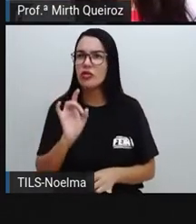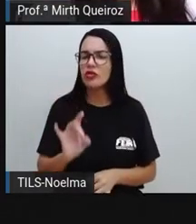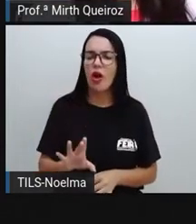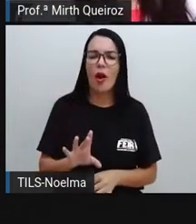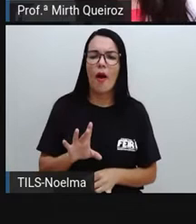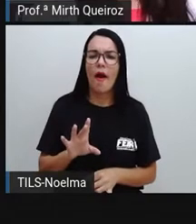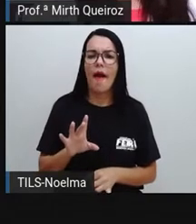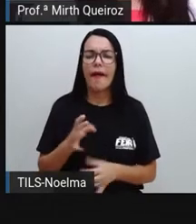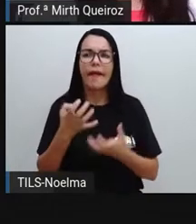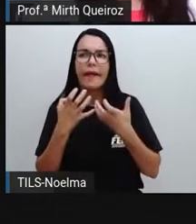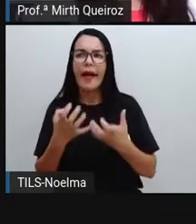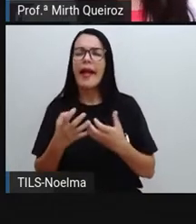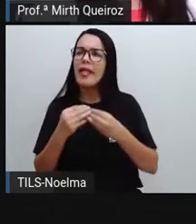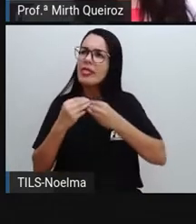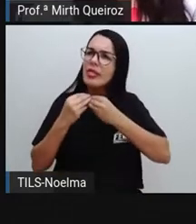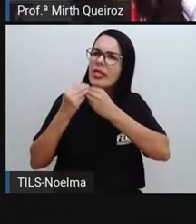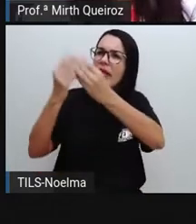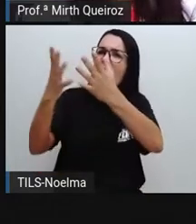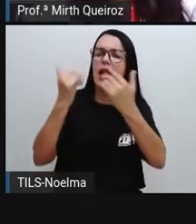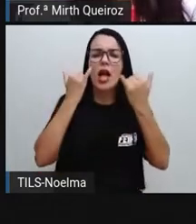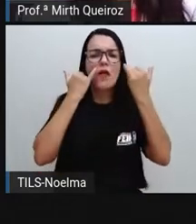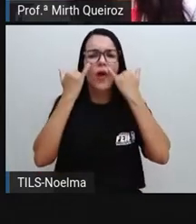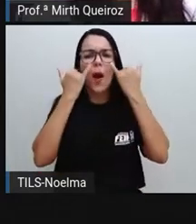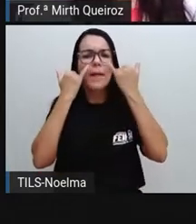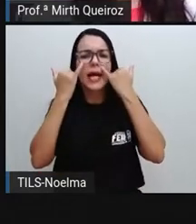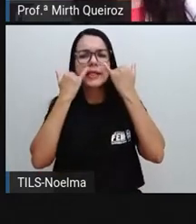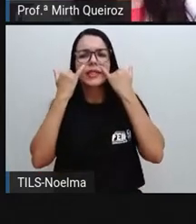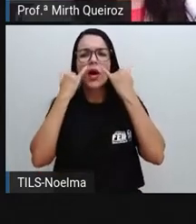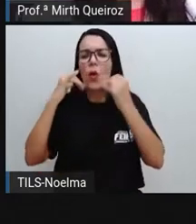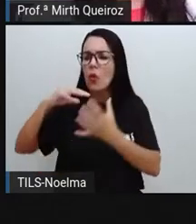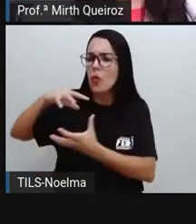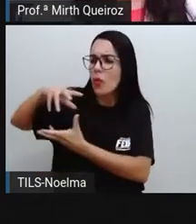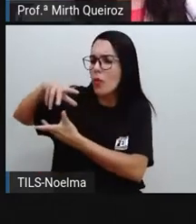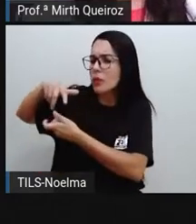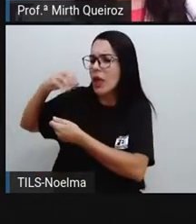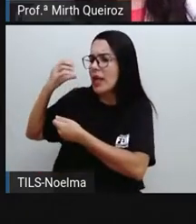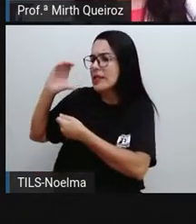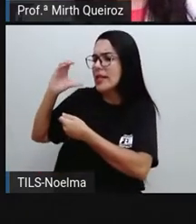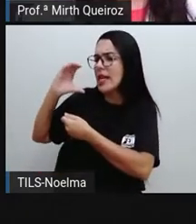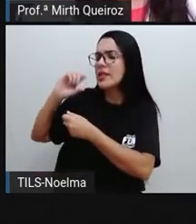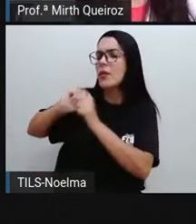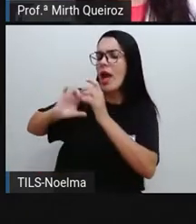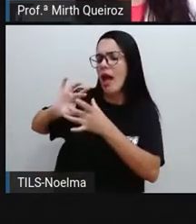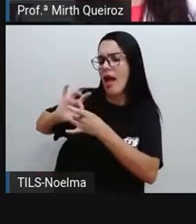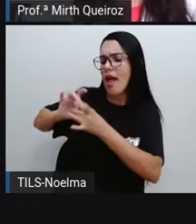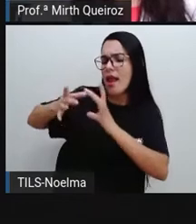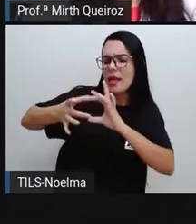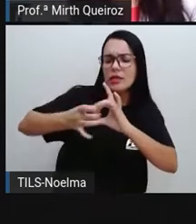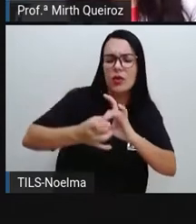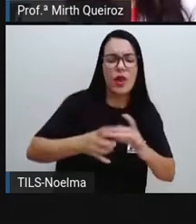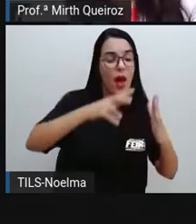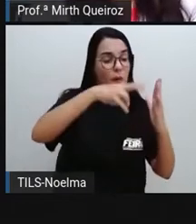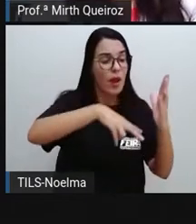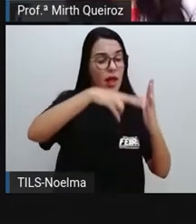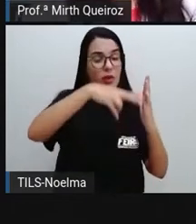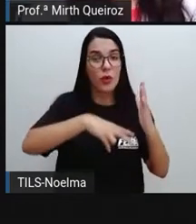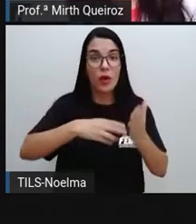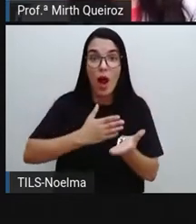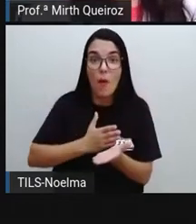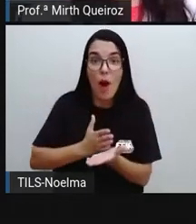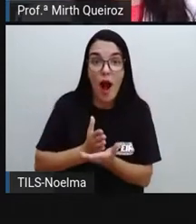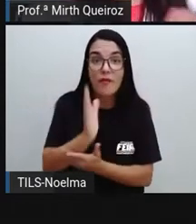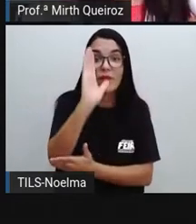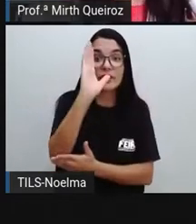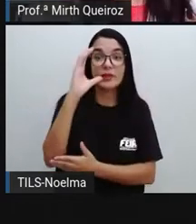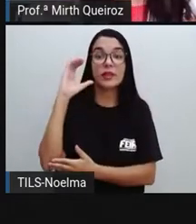estudos do mundo científico aos leitores, para que eles possam relacionar os avanços das ciências